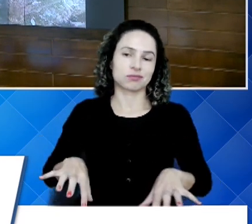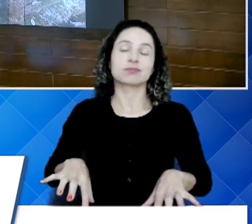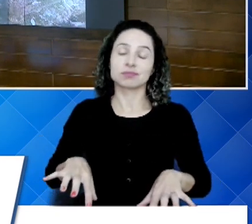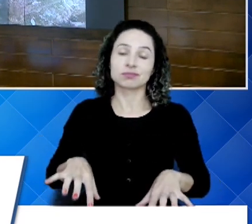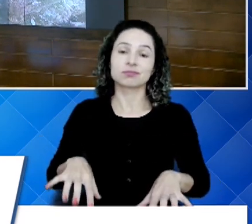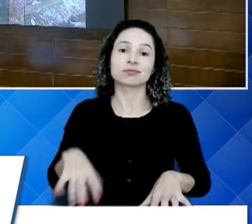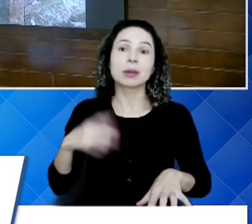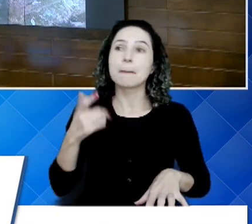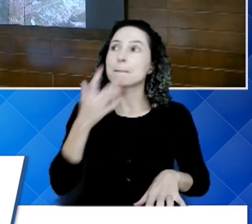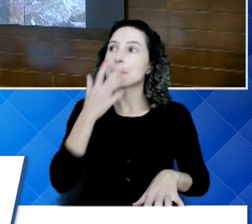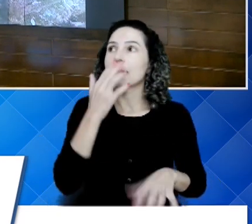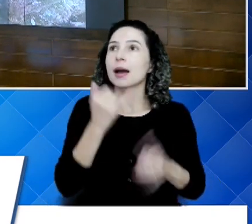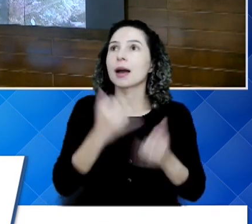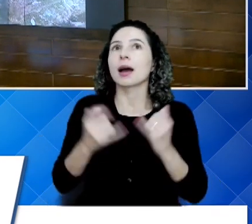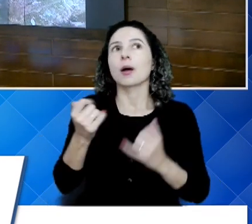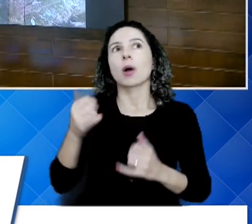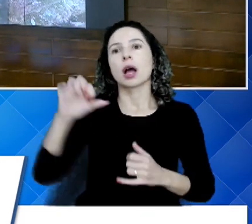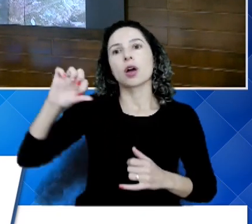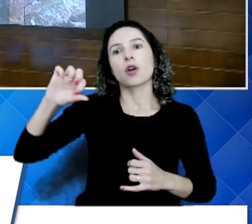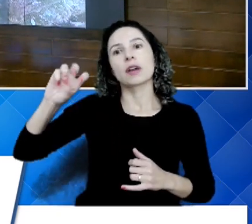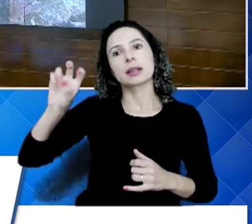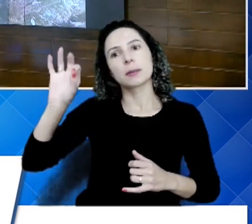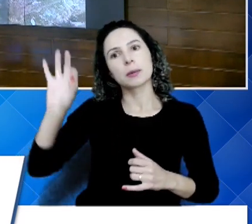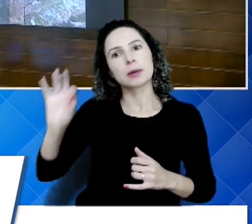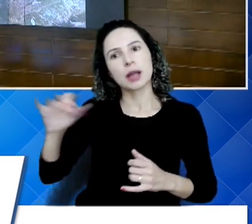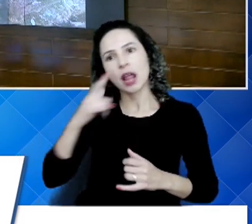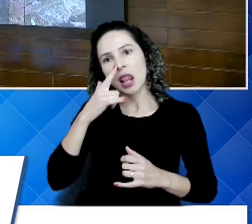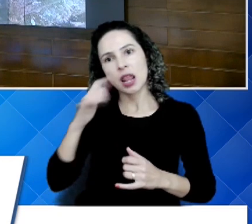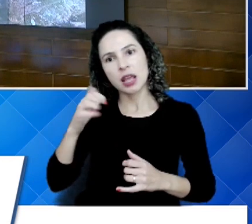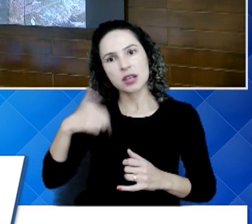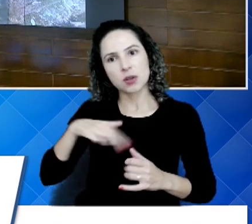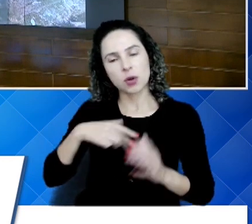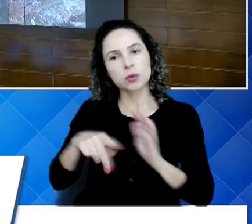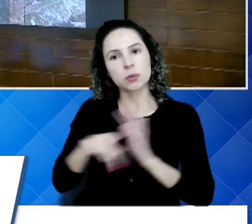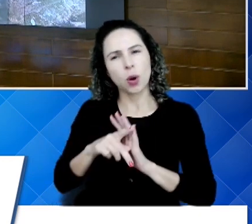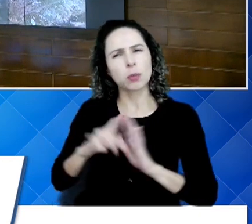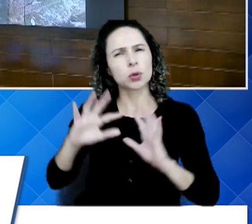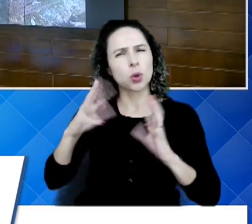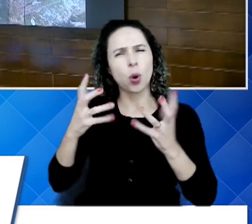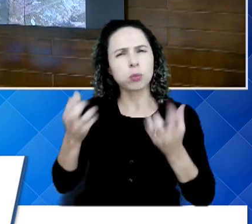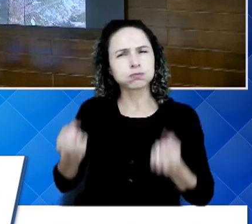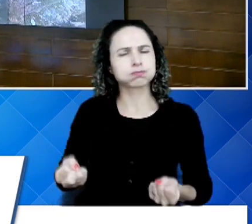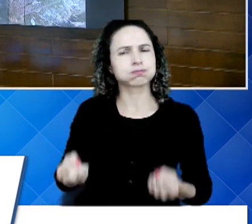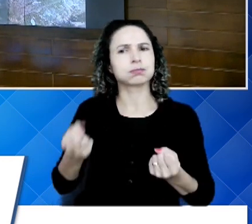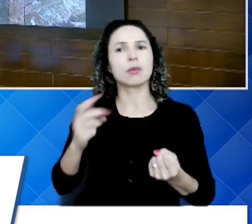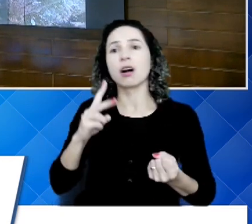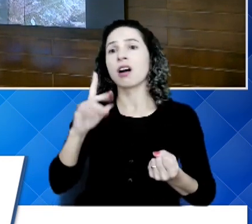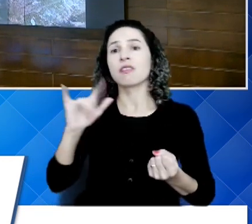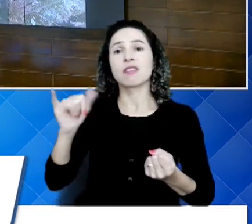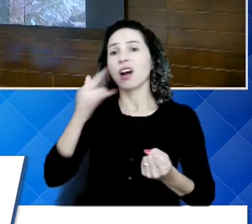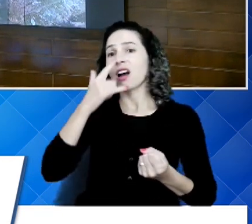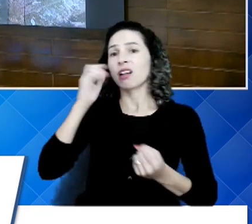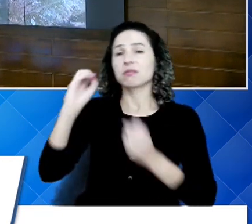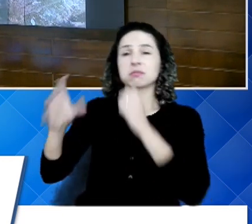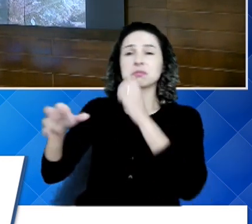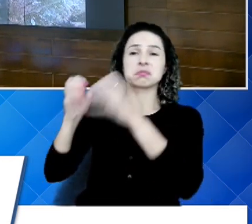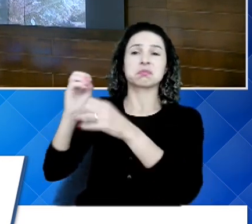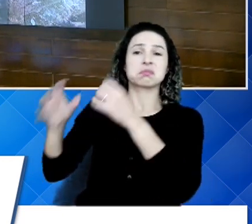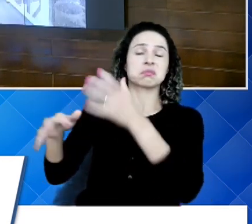quase que 95% do nosso lixo coletado, de todas as toneladas aqui, vão em natura para aterro